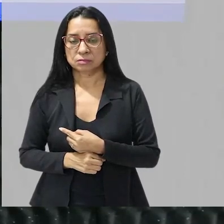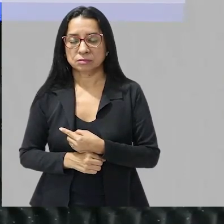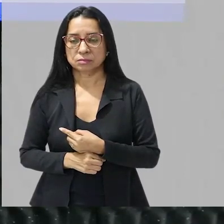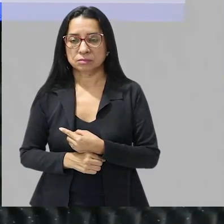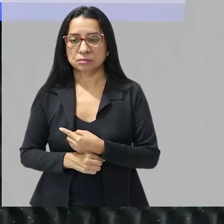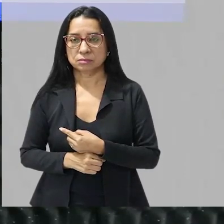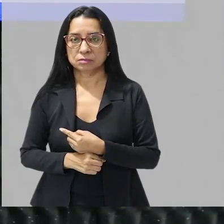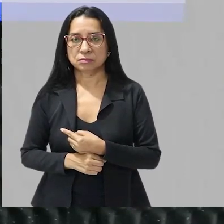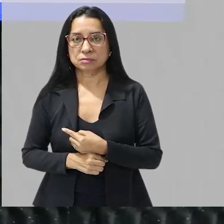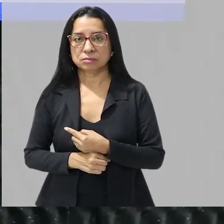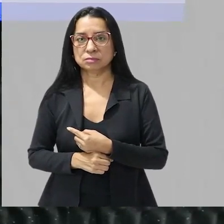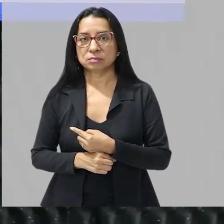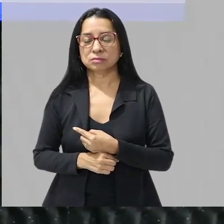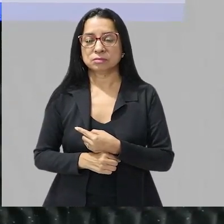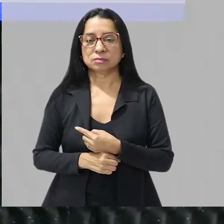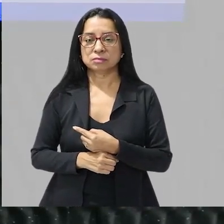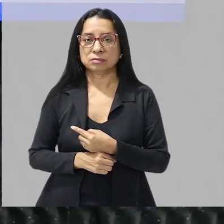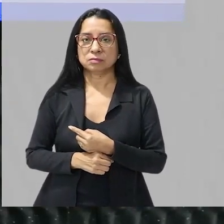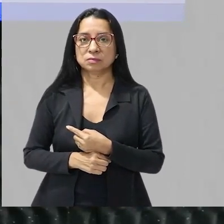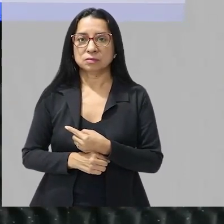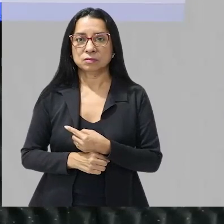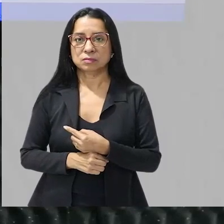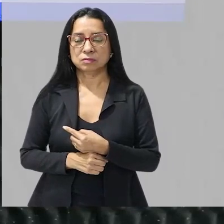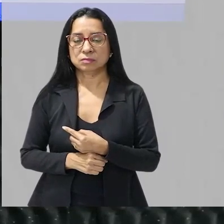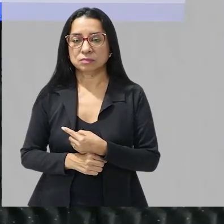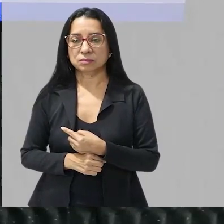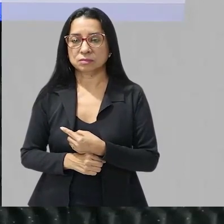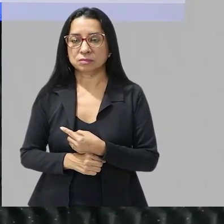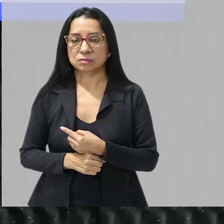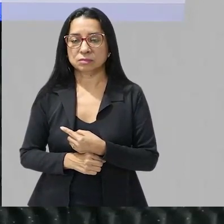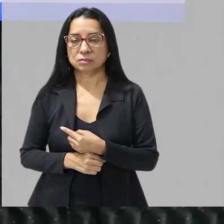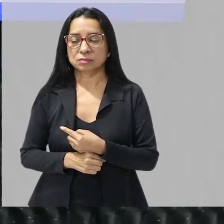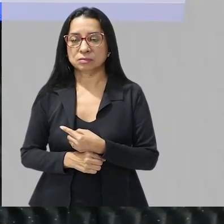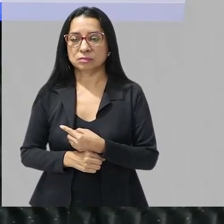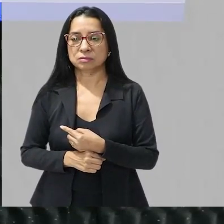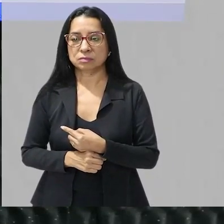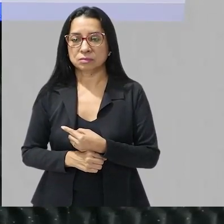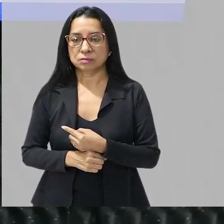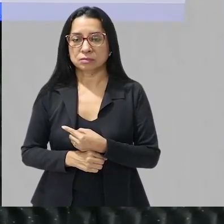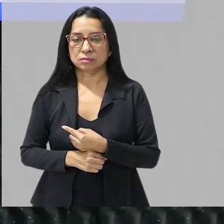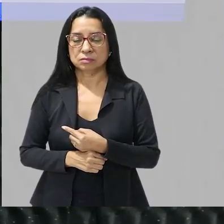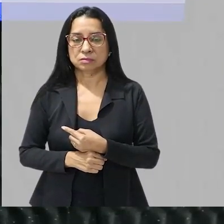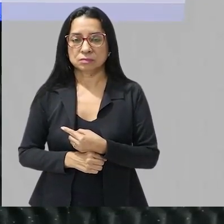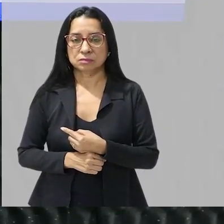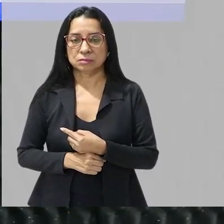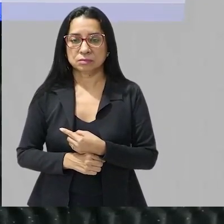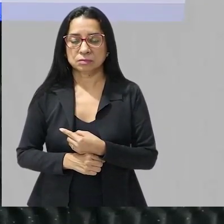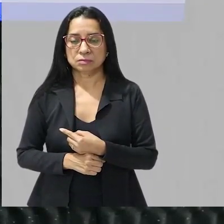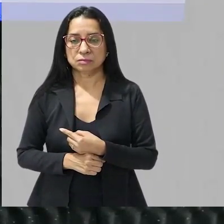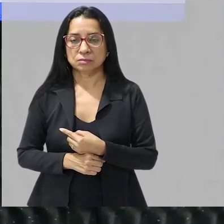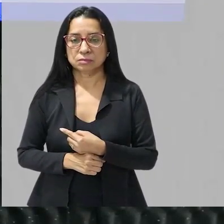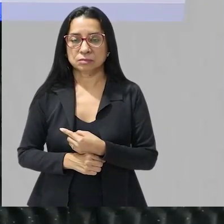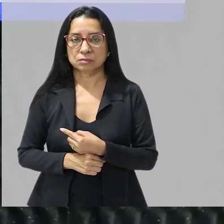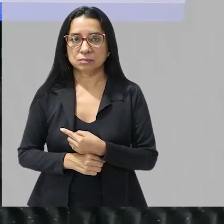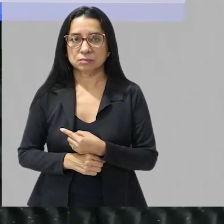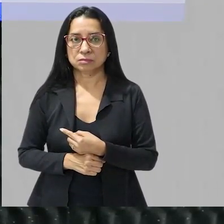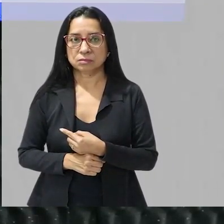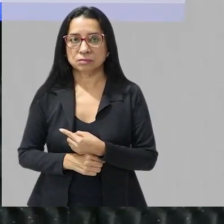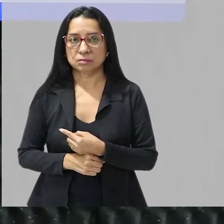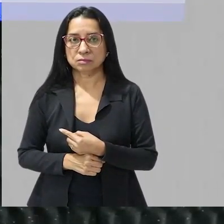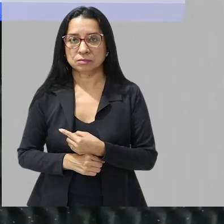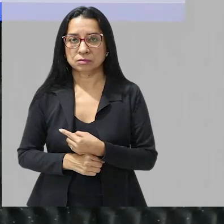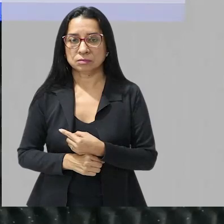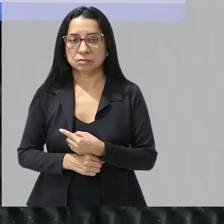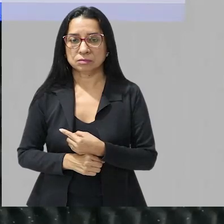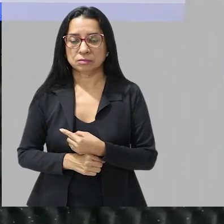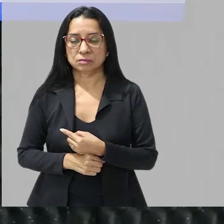metabolismo ele já dá o conceito tá é o metabolismo são reações do organismo por exemplo